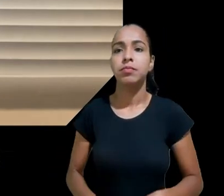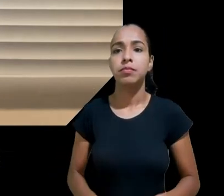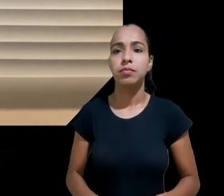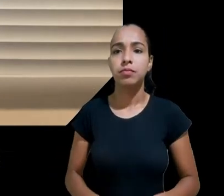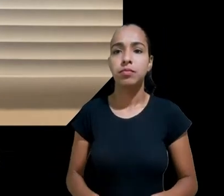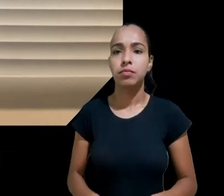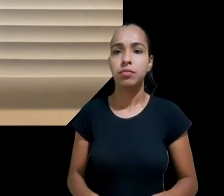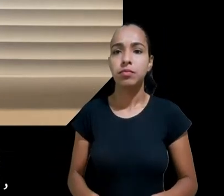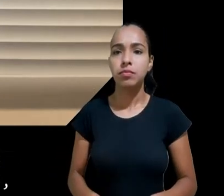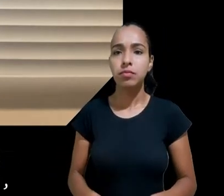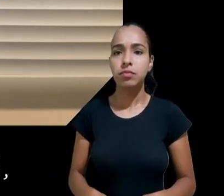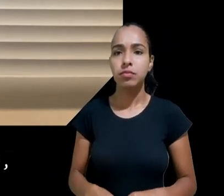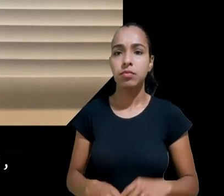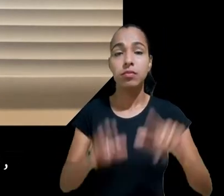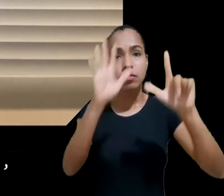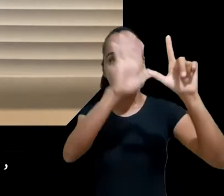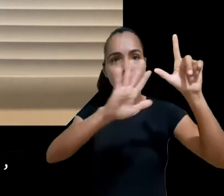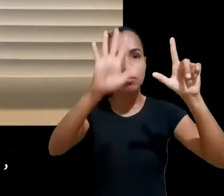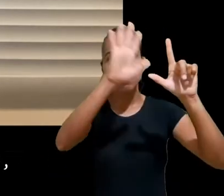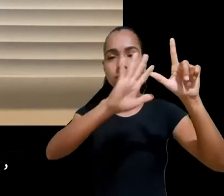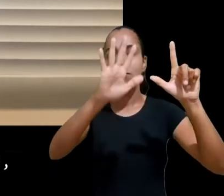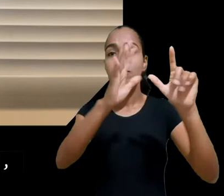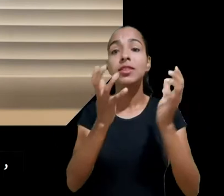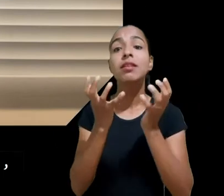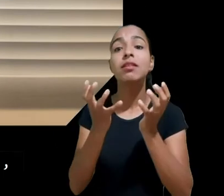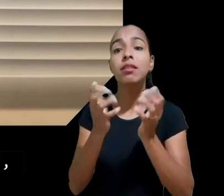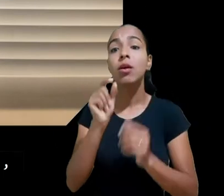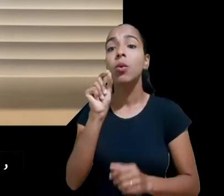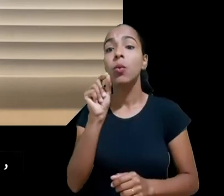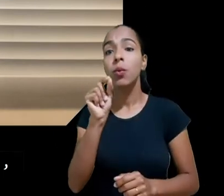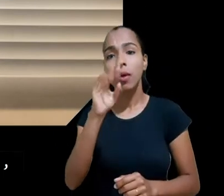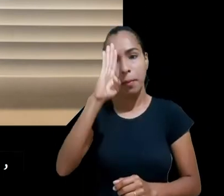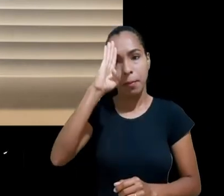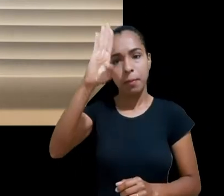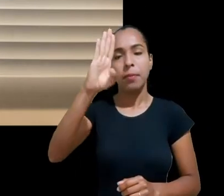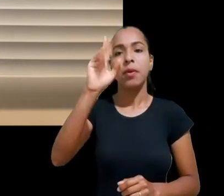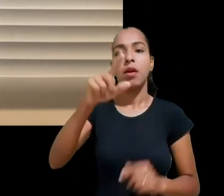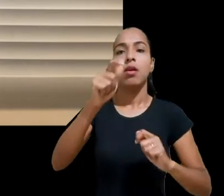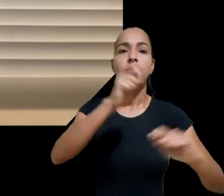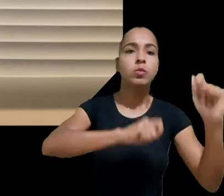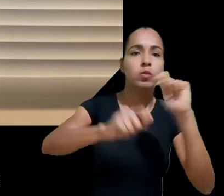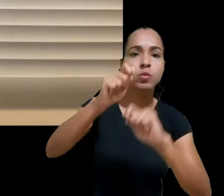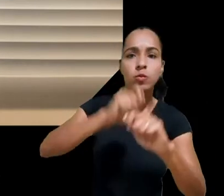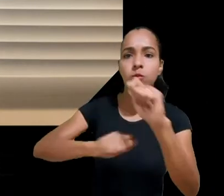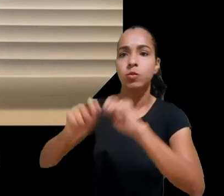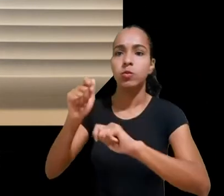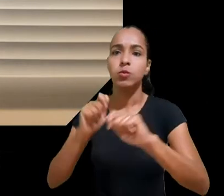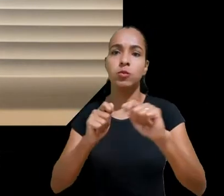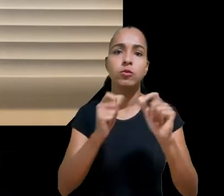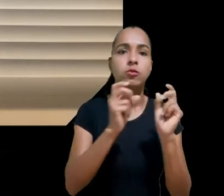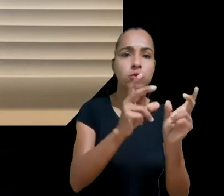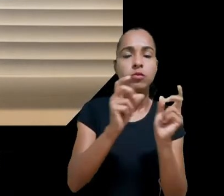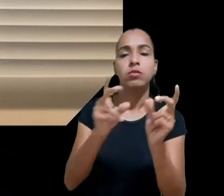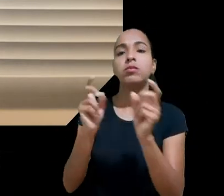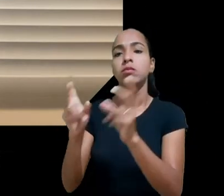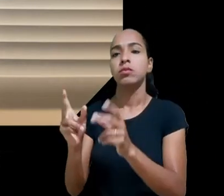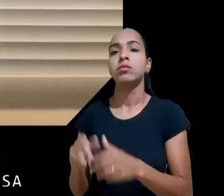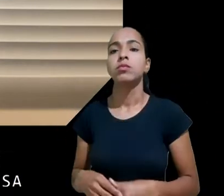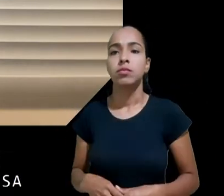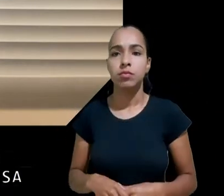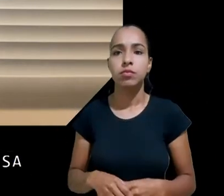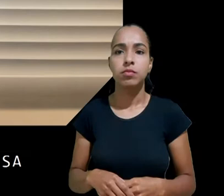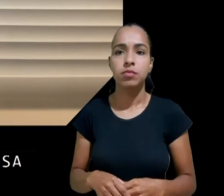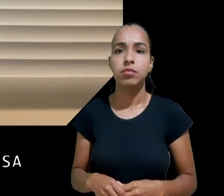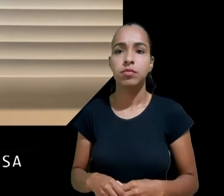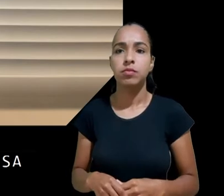interesses econômicos, mas que seria possível sim utilizar essa mesma tecnologia para uma proteção mais efetiva